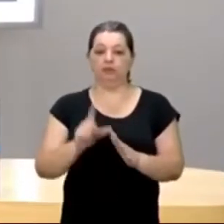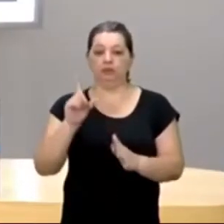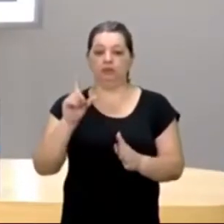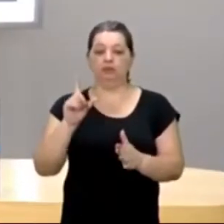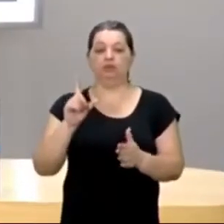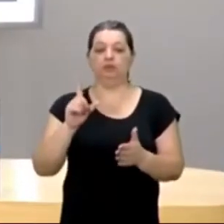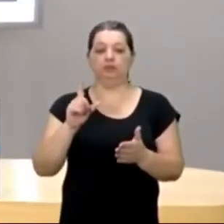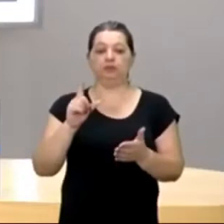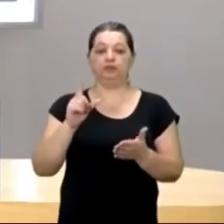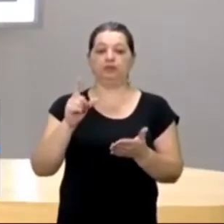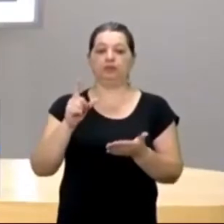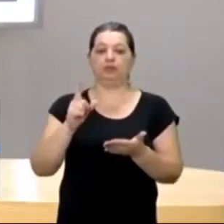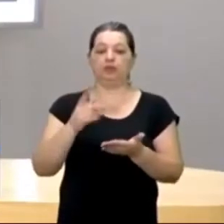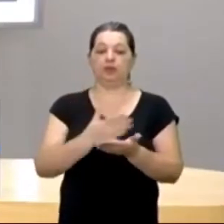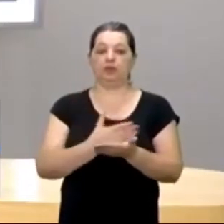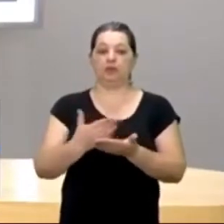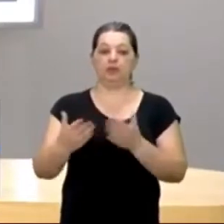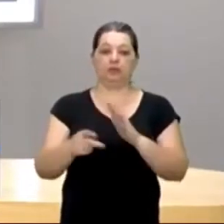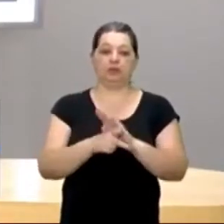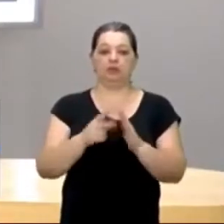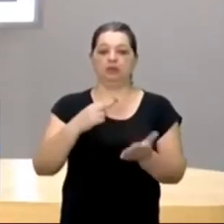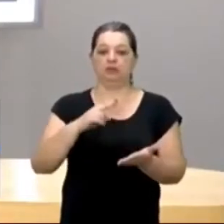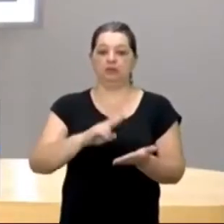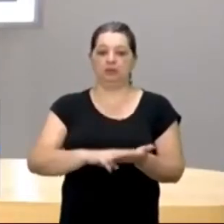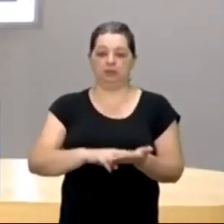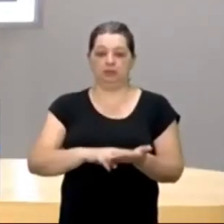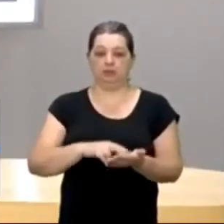eu gostaria, com todo respeito, de falar assim, olha,